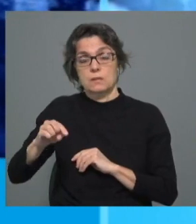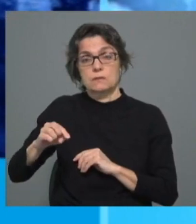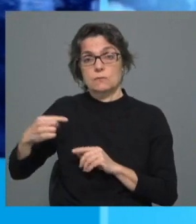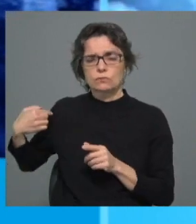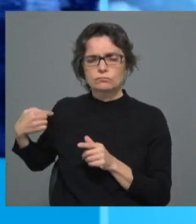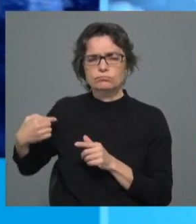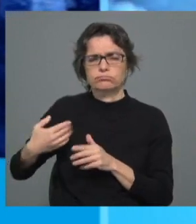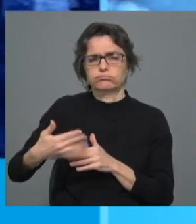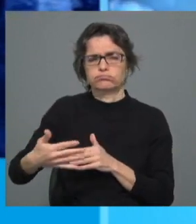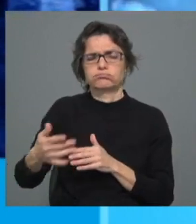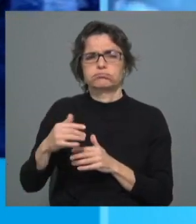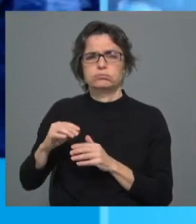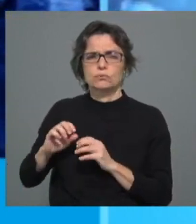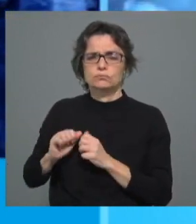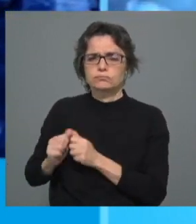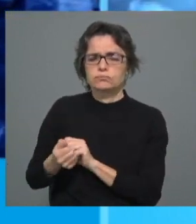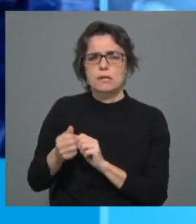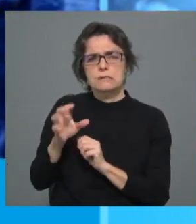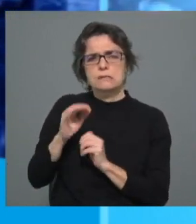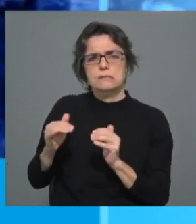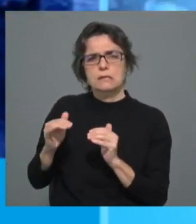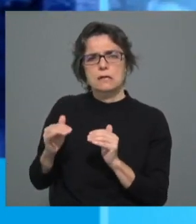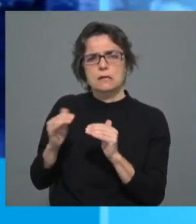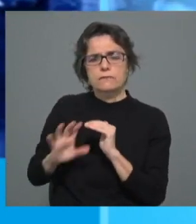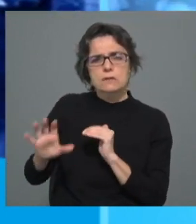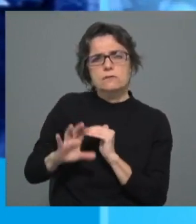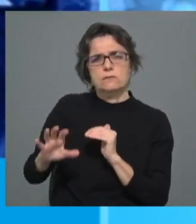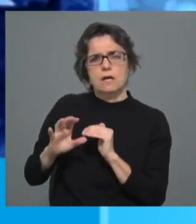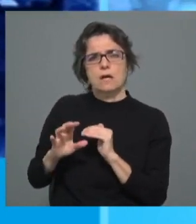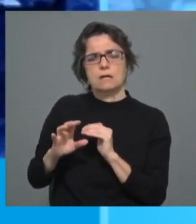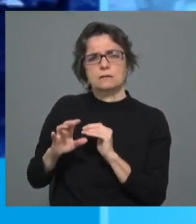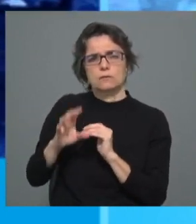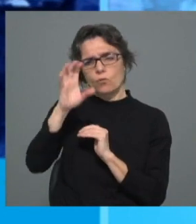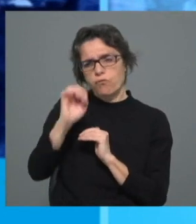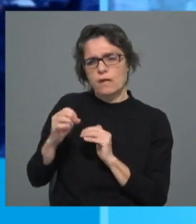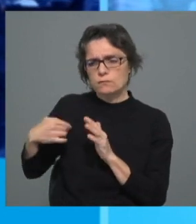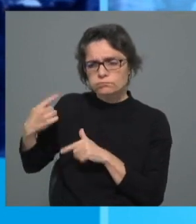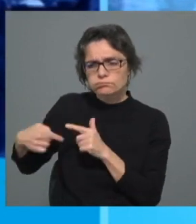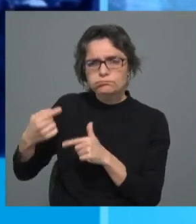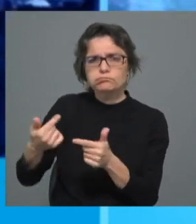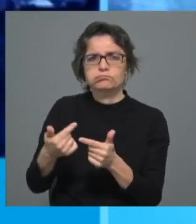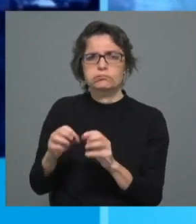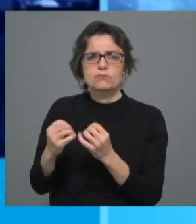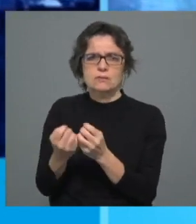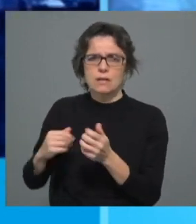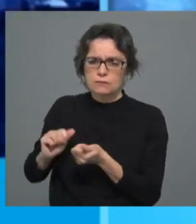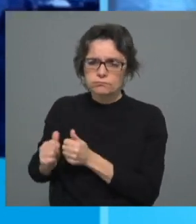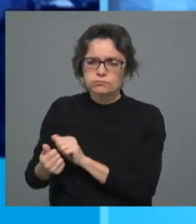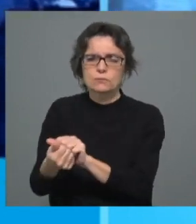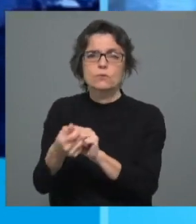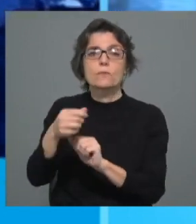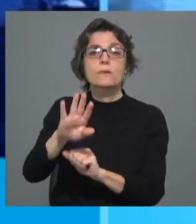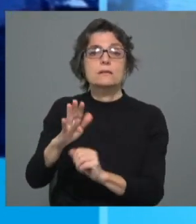formas de vida do país, de regimes, de concepções sociais. Portanto, pode-se contextualizar, mas a